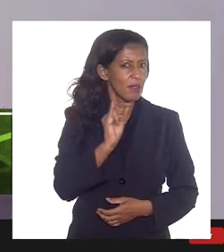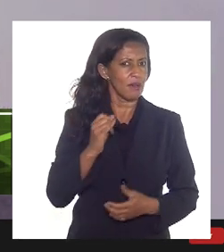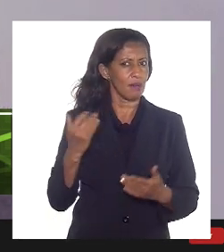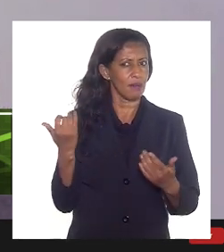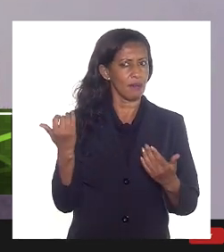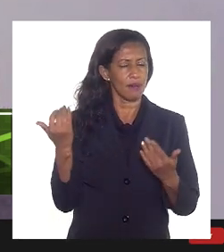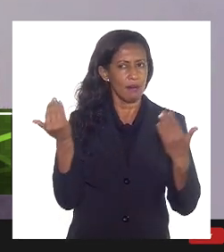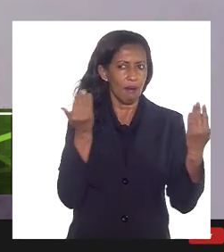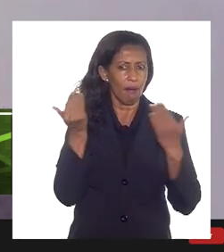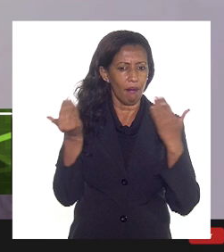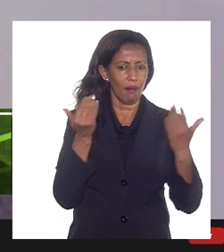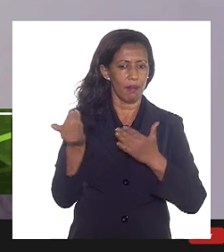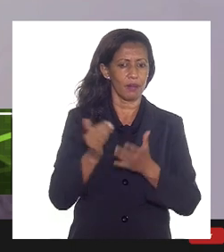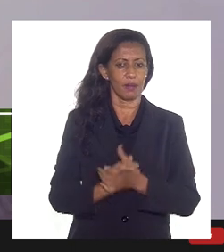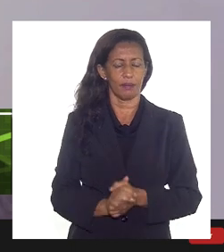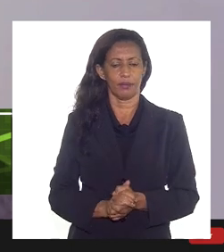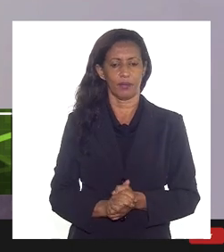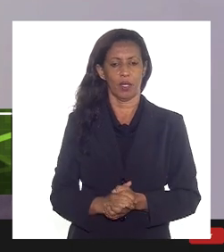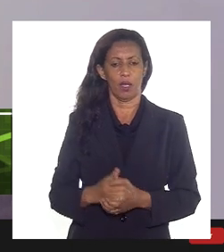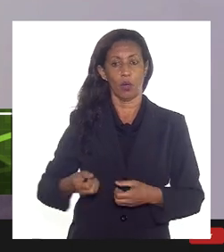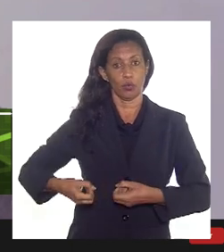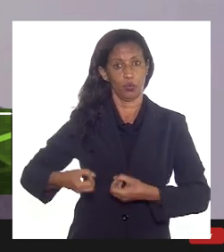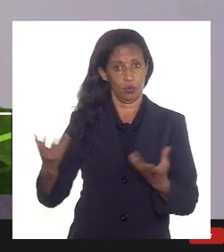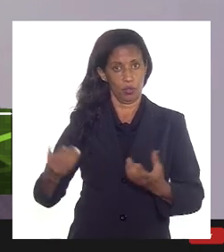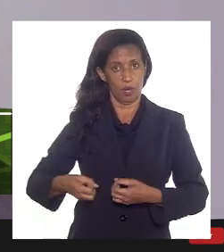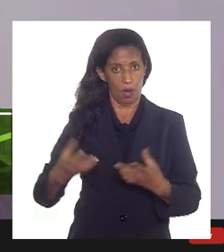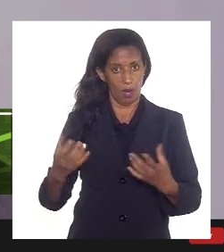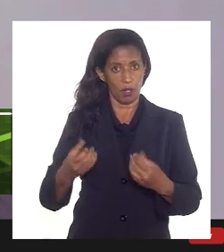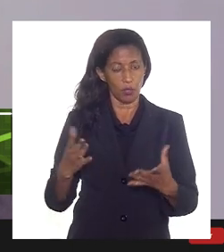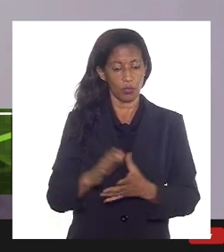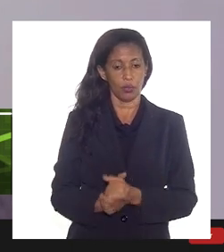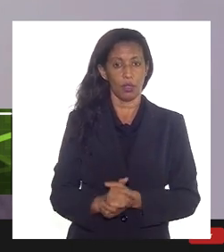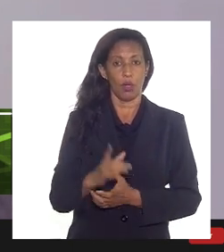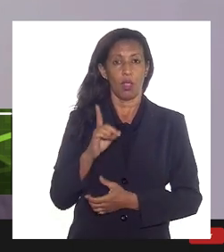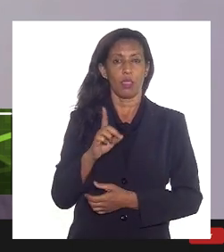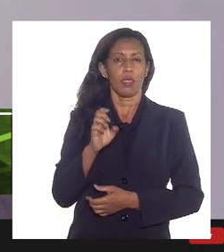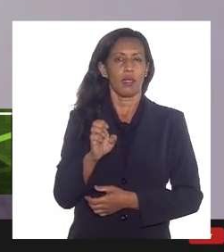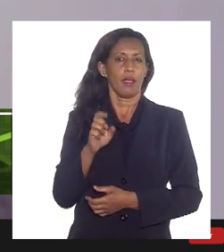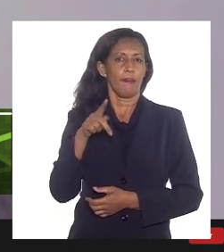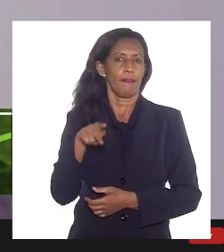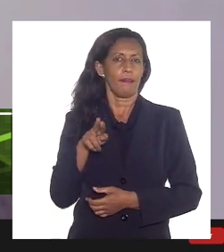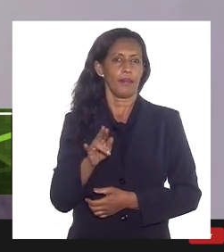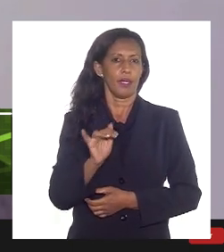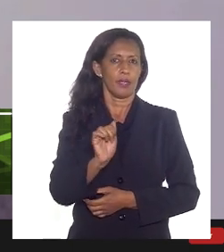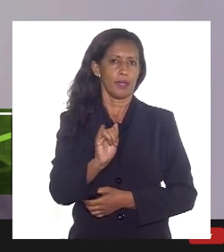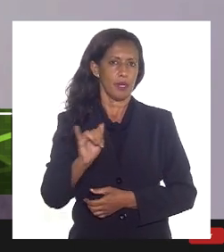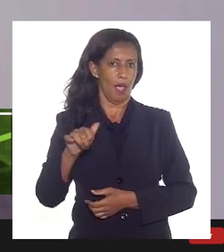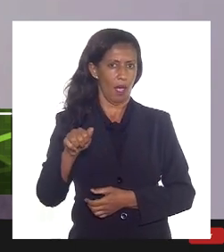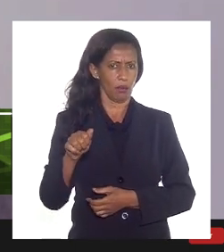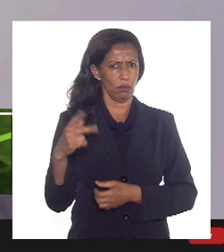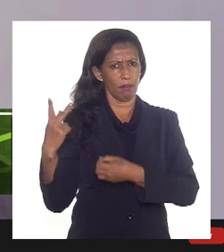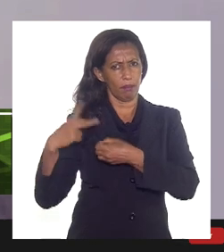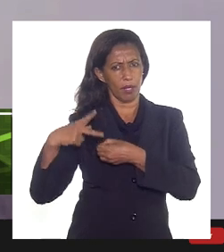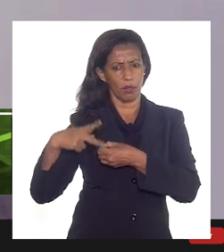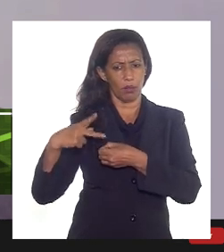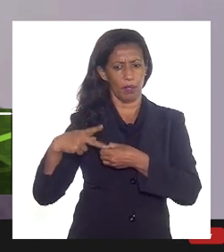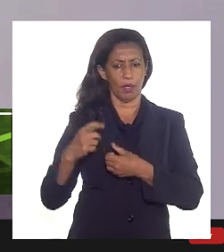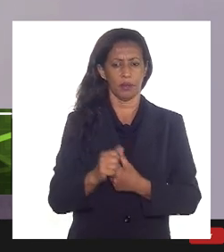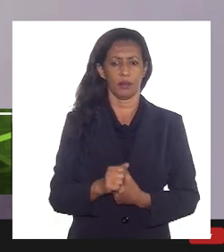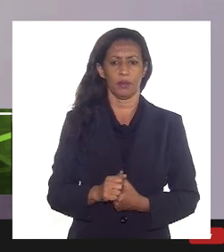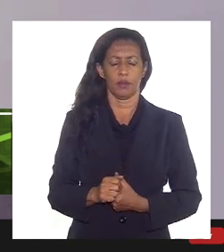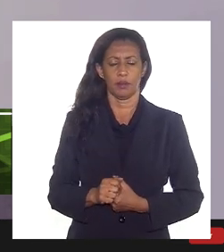aos gastos que são depreciados, se a Petrobras ela faz uma